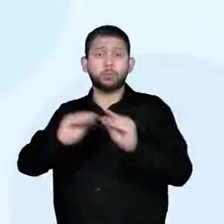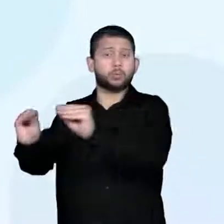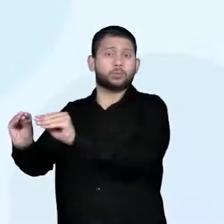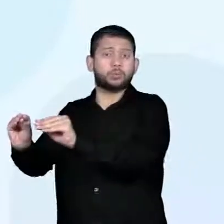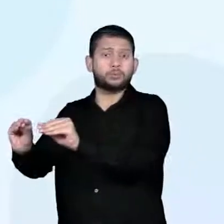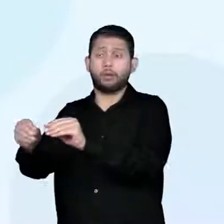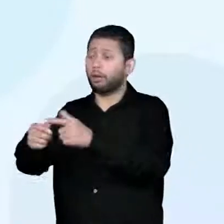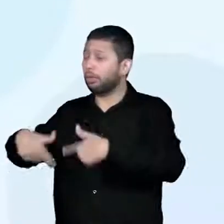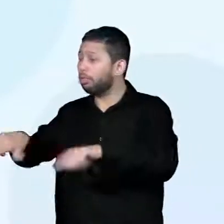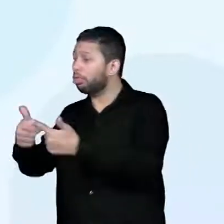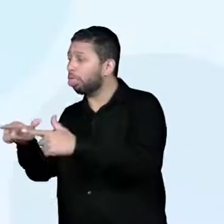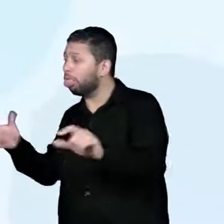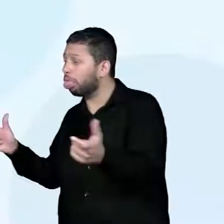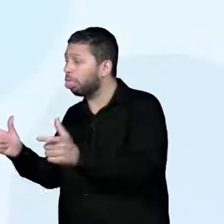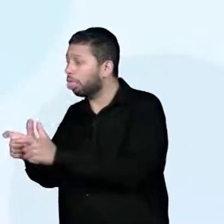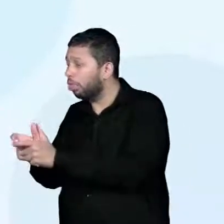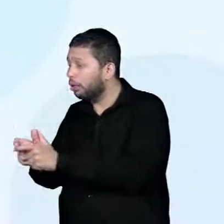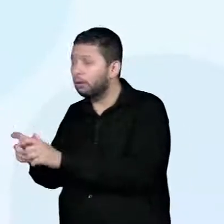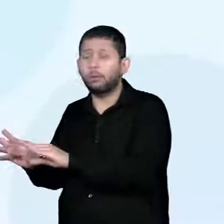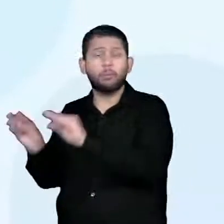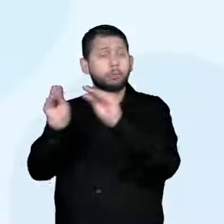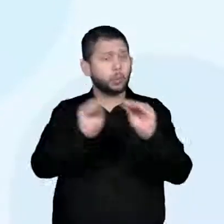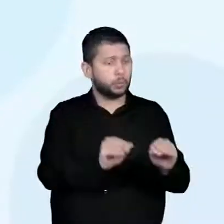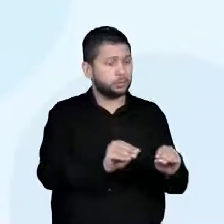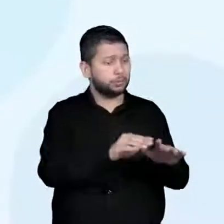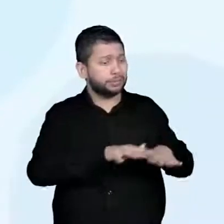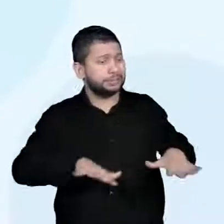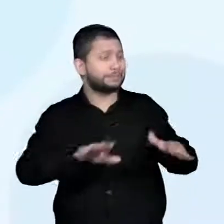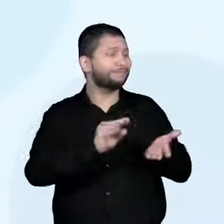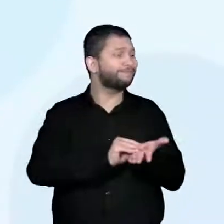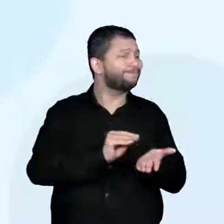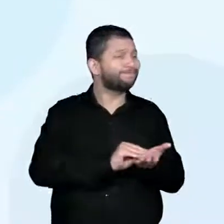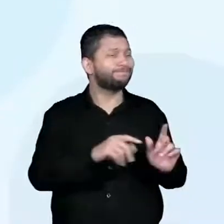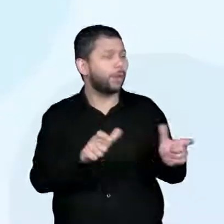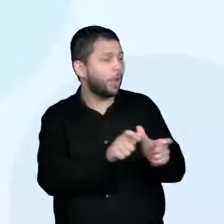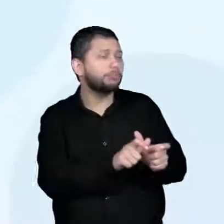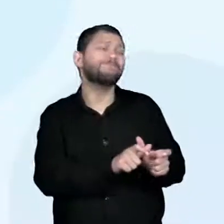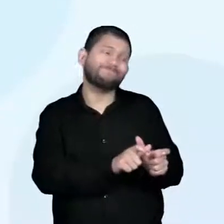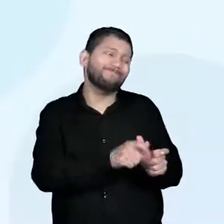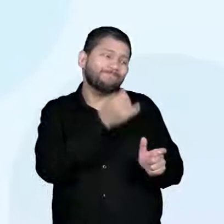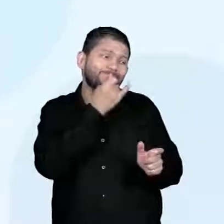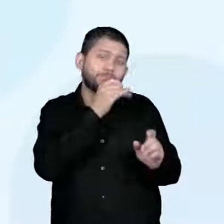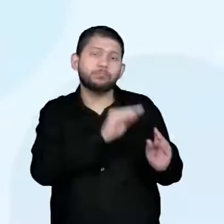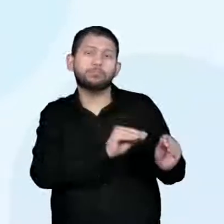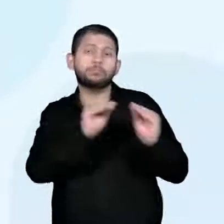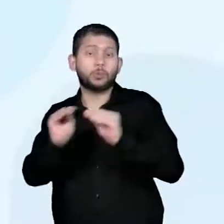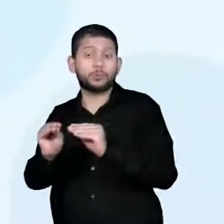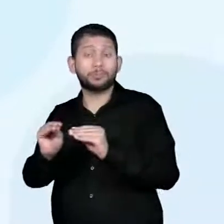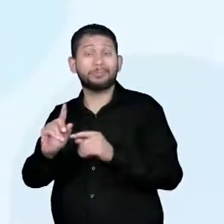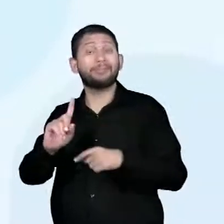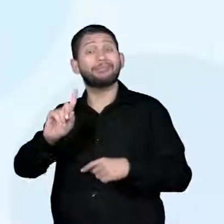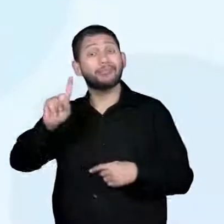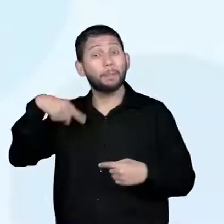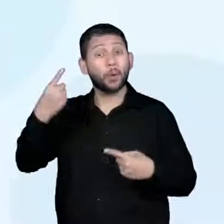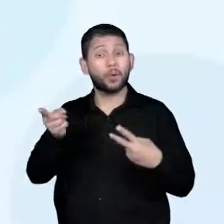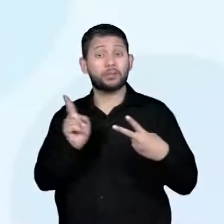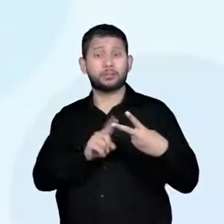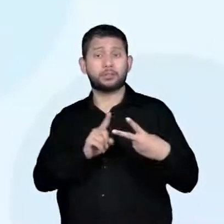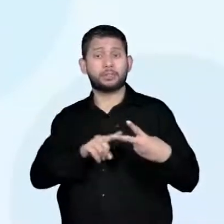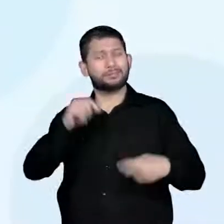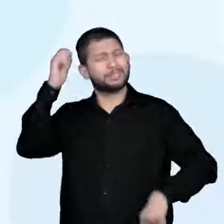passar do tempo, o homem começou a fixar moradia. Então, o sedentarismo apareceu.